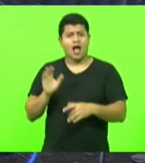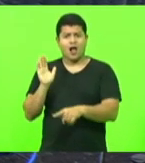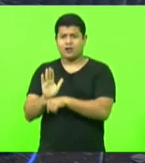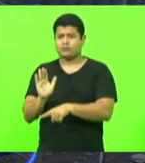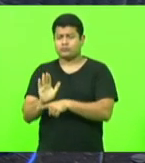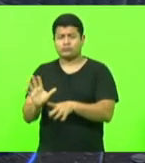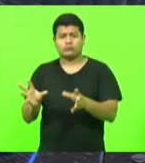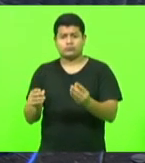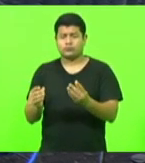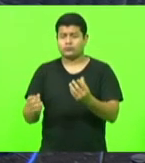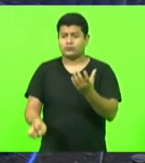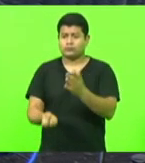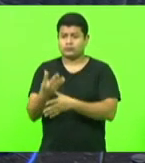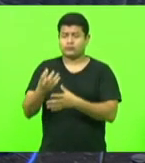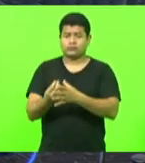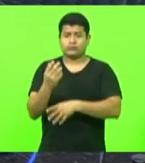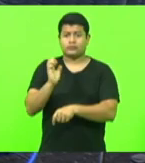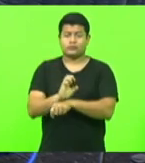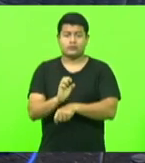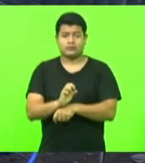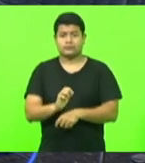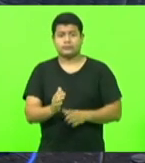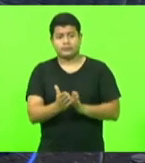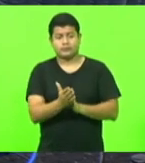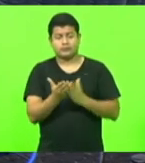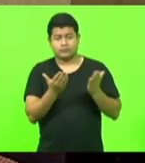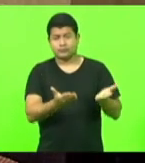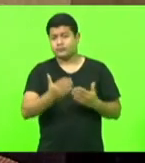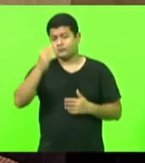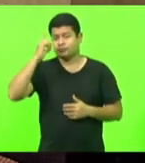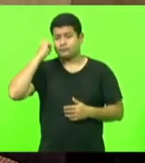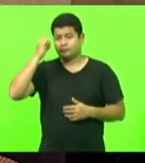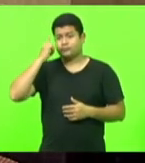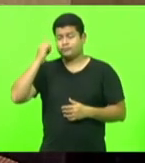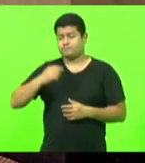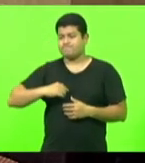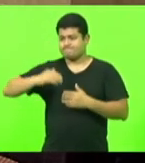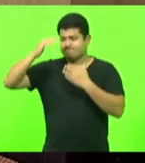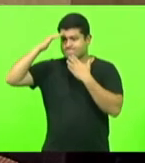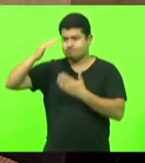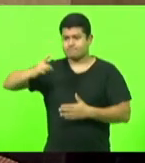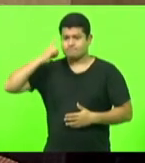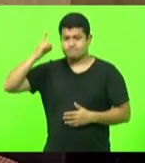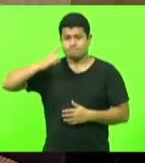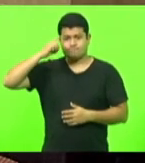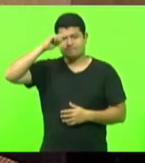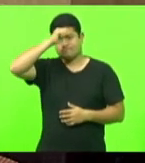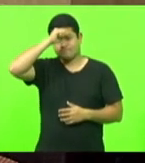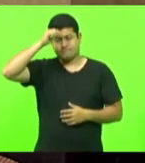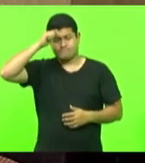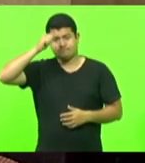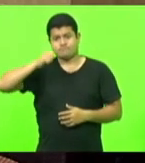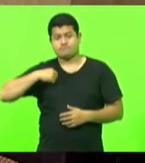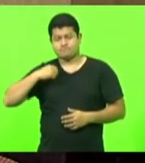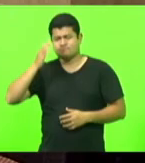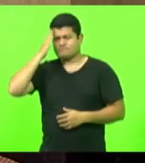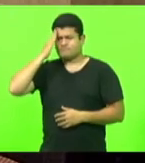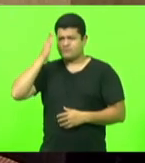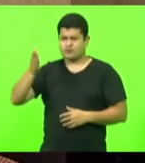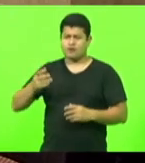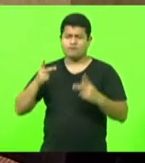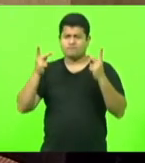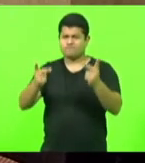Estado. Então, parabenizar o deputado pelo trabalho também. Obrigado, deputado Adriano e aceito da presença constante de Vossa